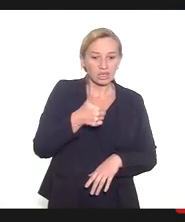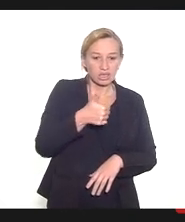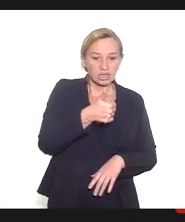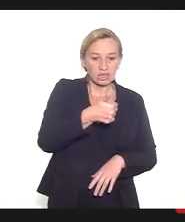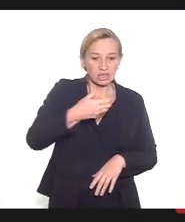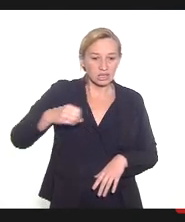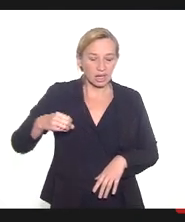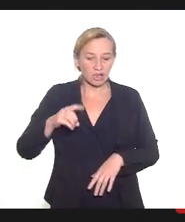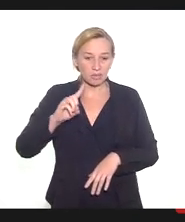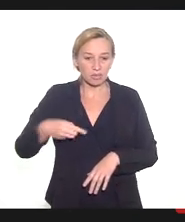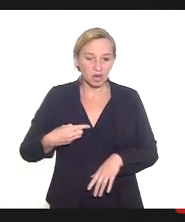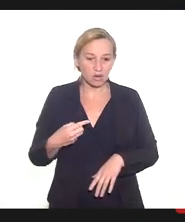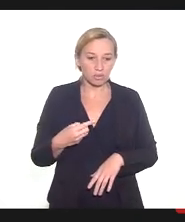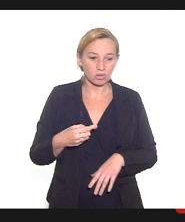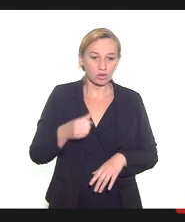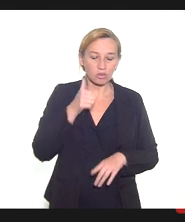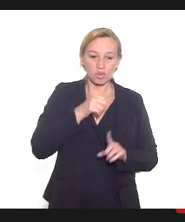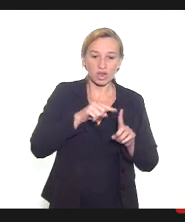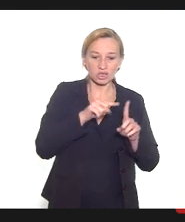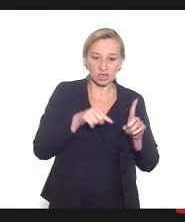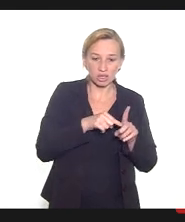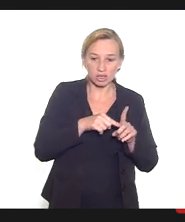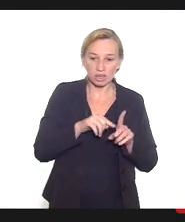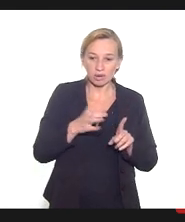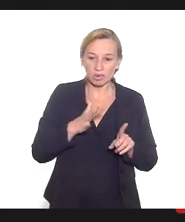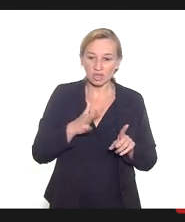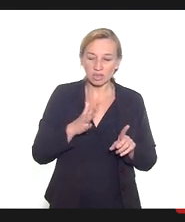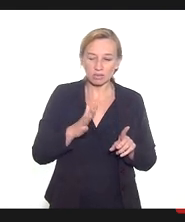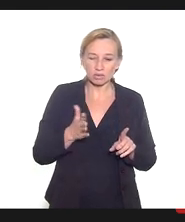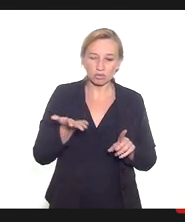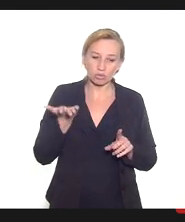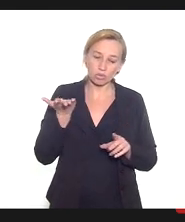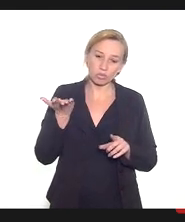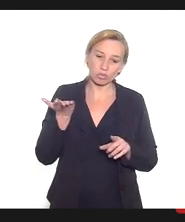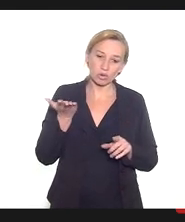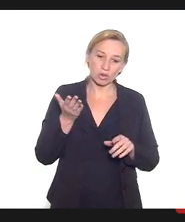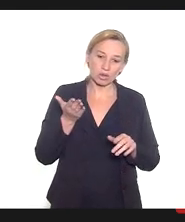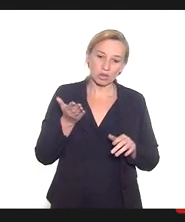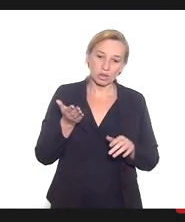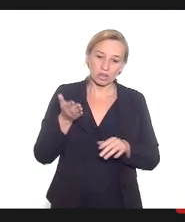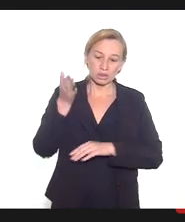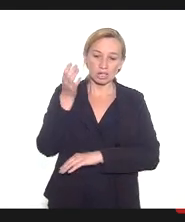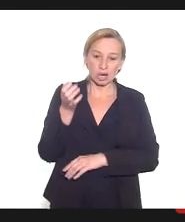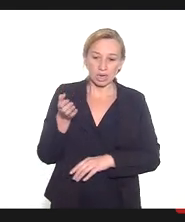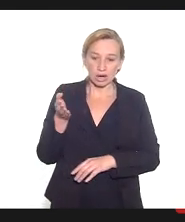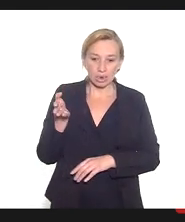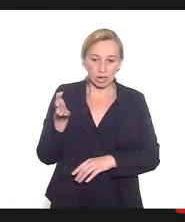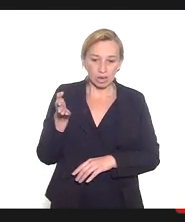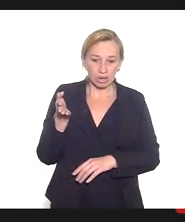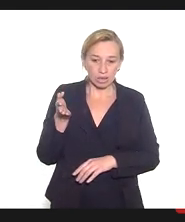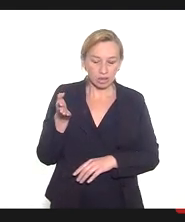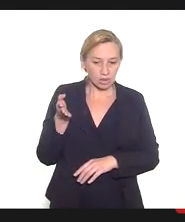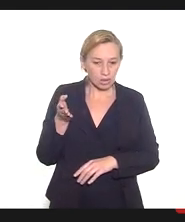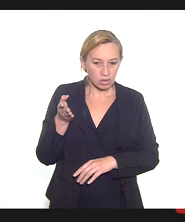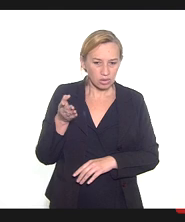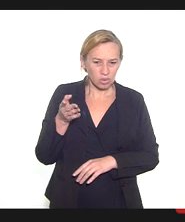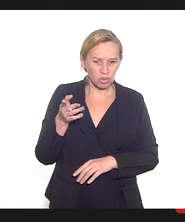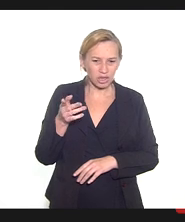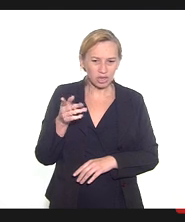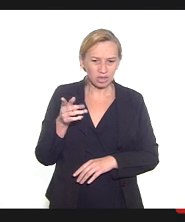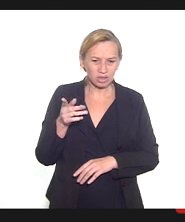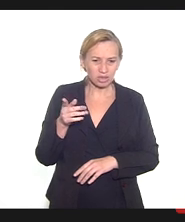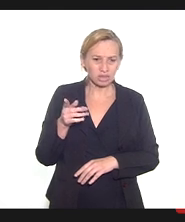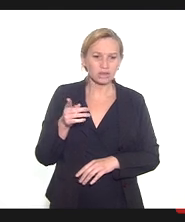ingestantes, e mais ou menos equivalente àquela época da planilha da Civep Grip, do Civep Grip aqui no Brasil,